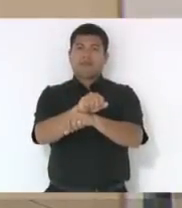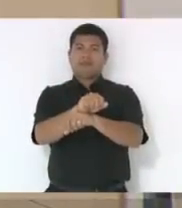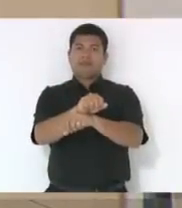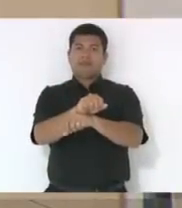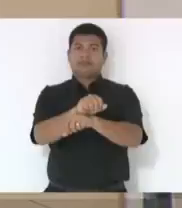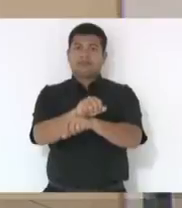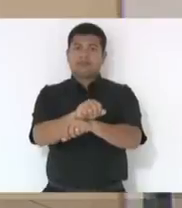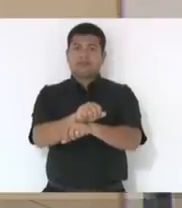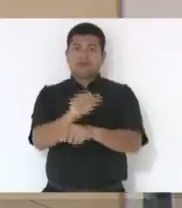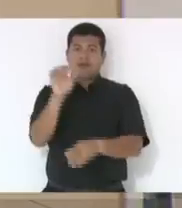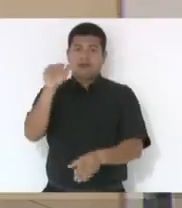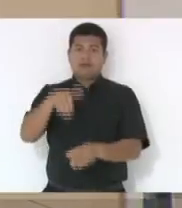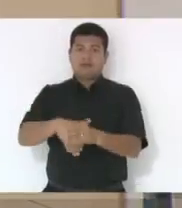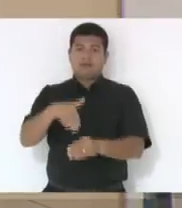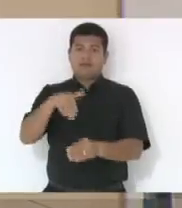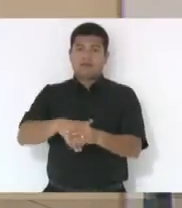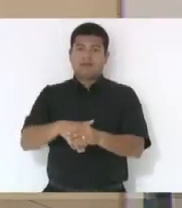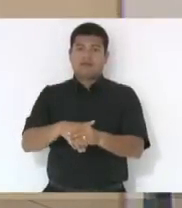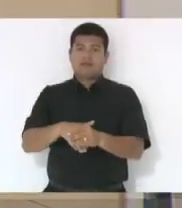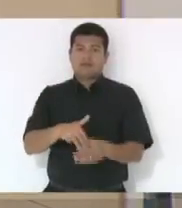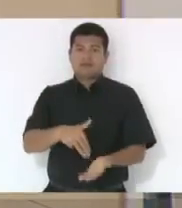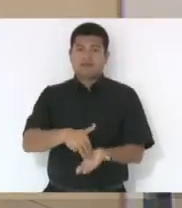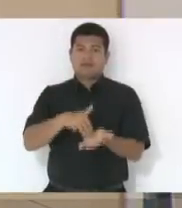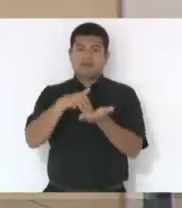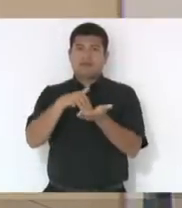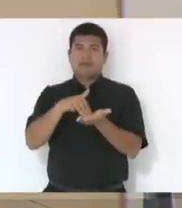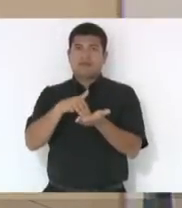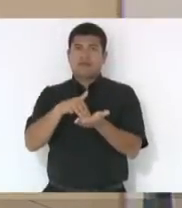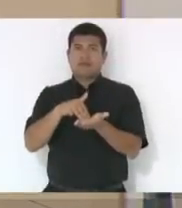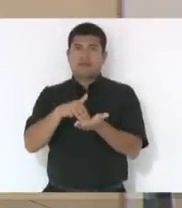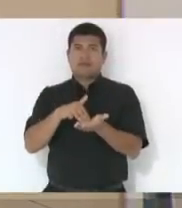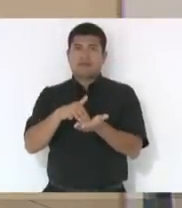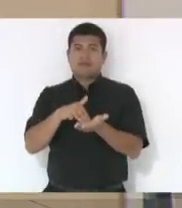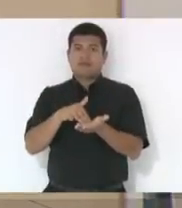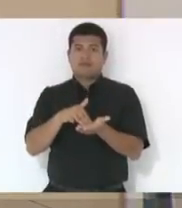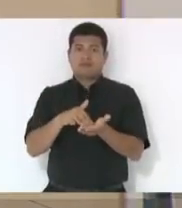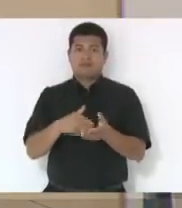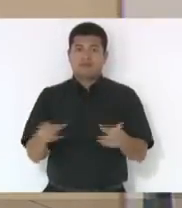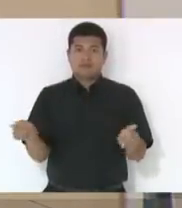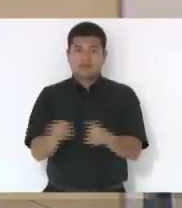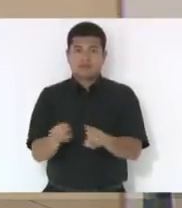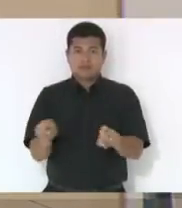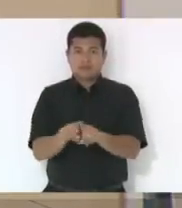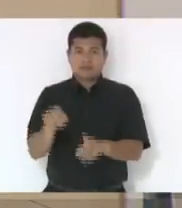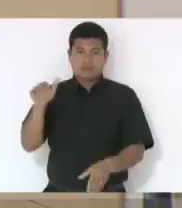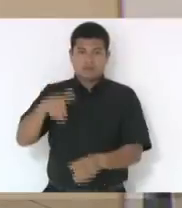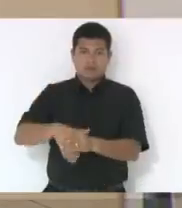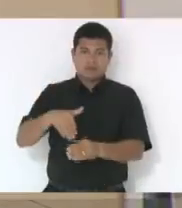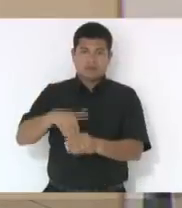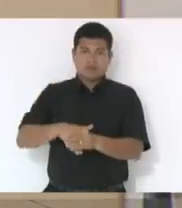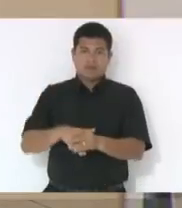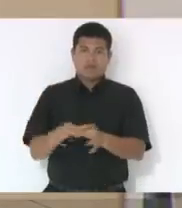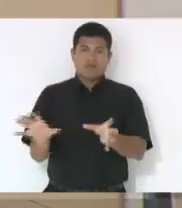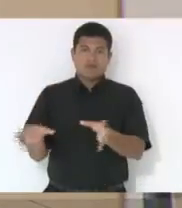a votação das demais moções, bem como da votação em bloco